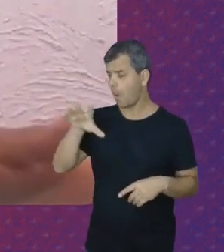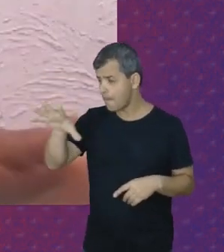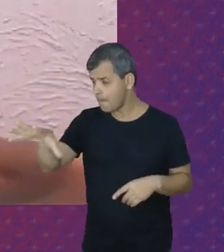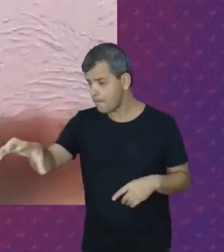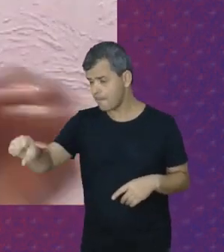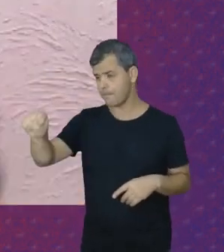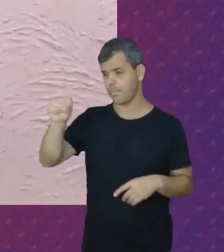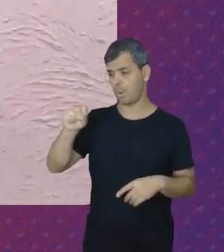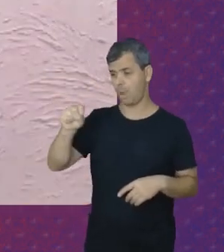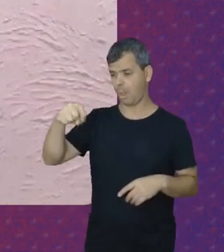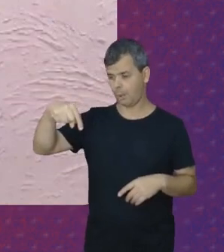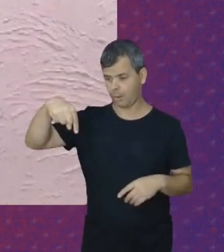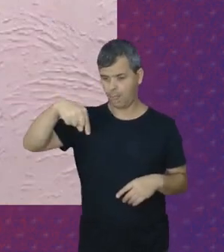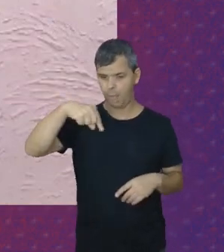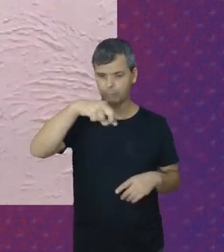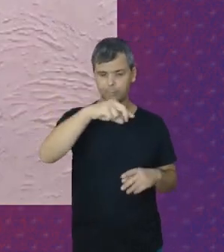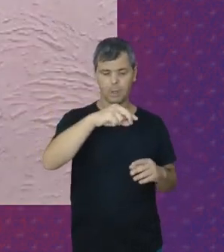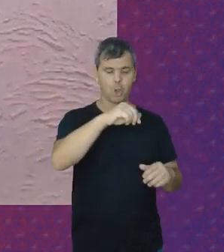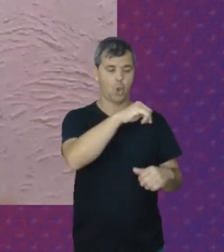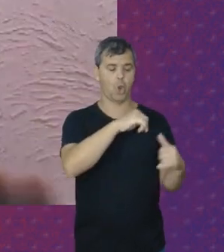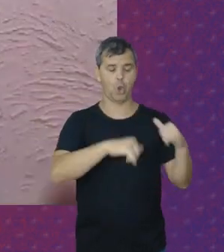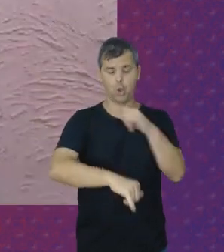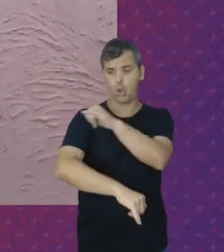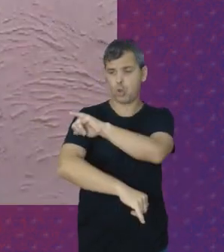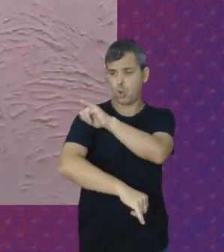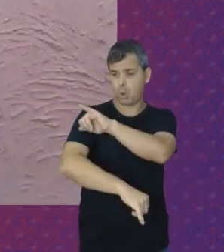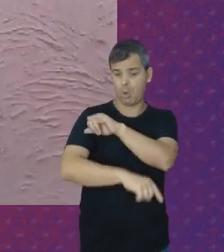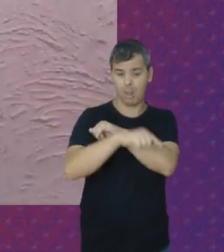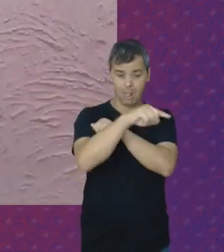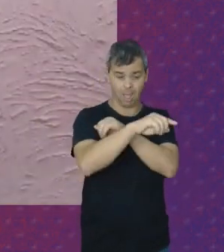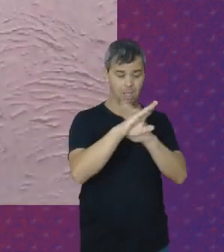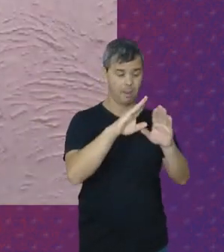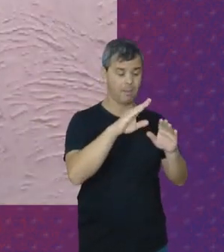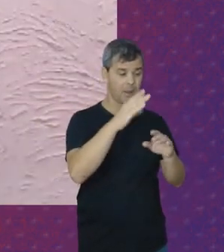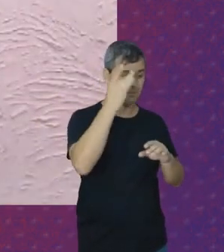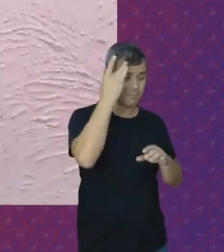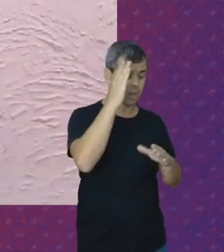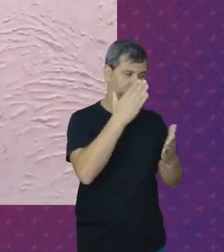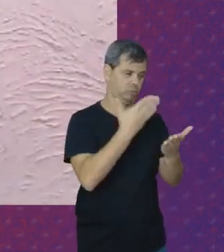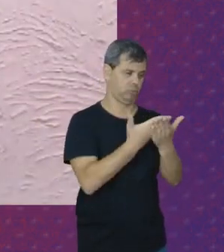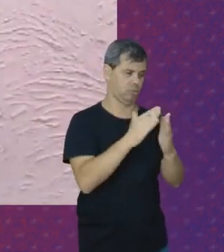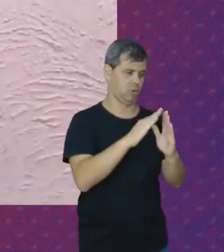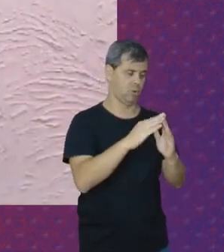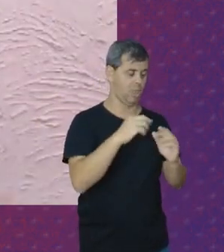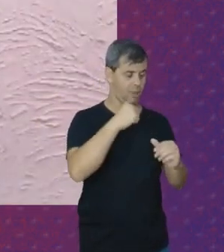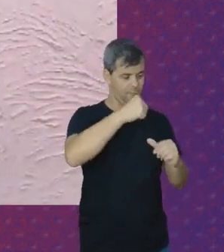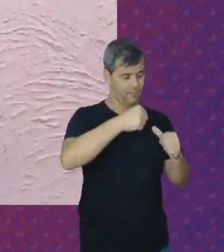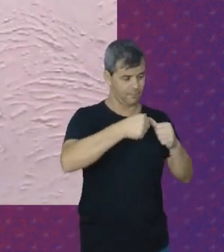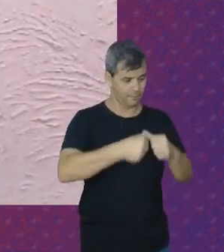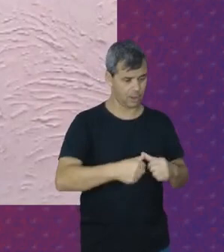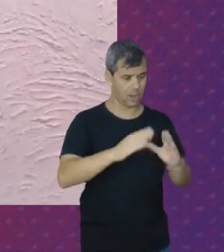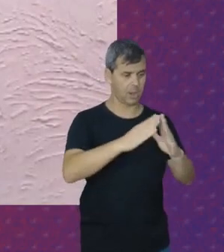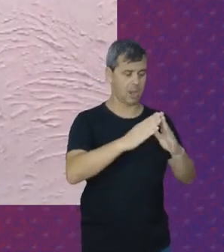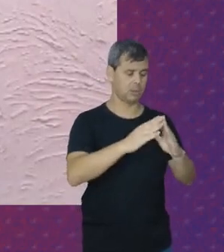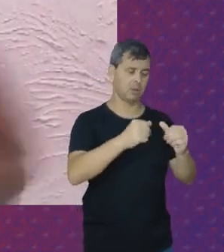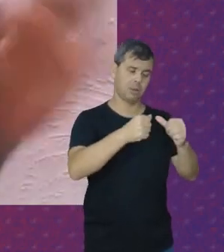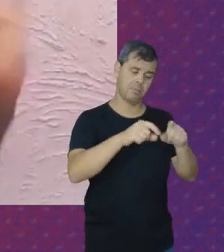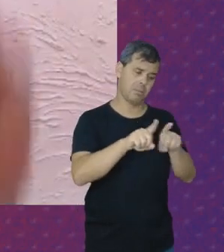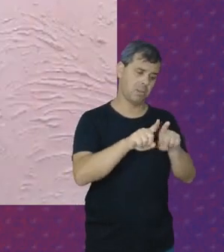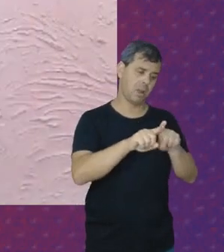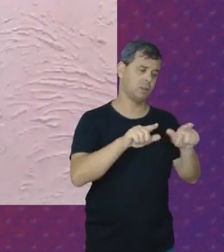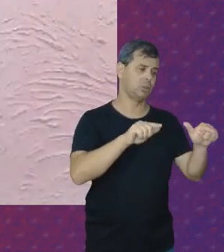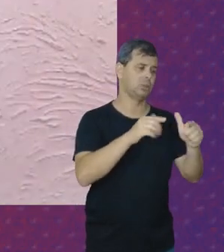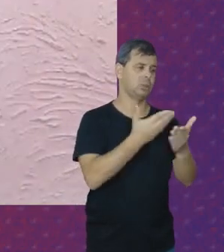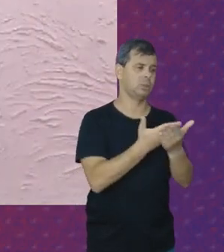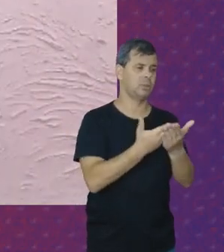para o Rio Porque lá ela tem mais facilidade De estudar E ela fica na minha casa E fica estudando Ainda